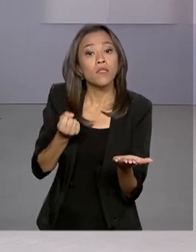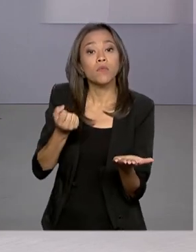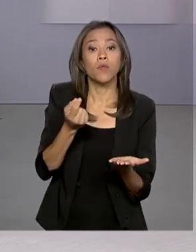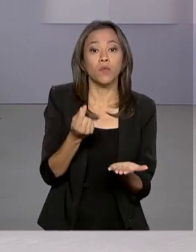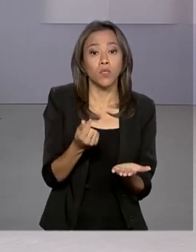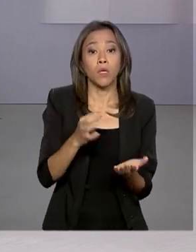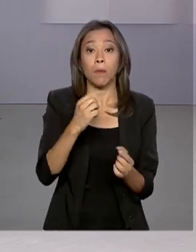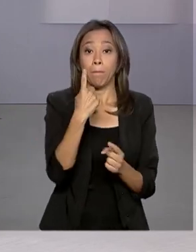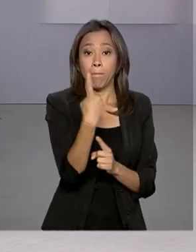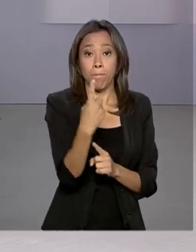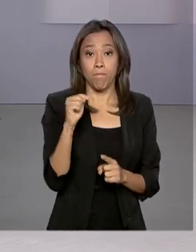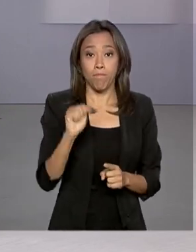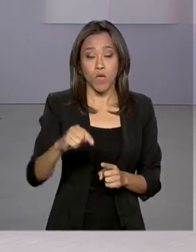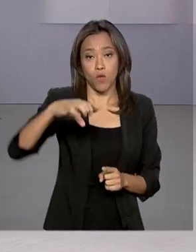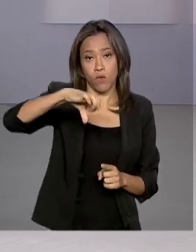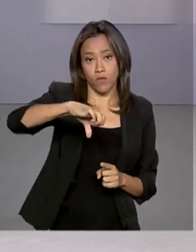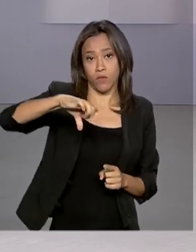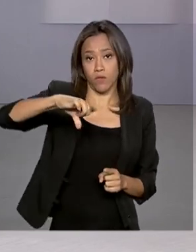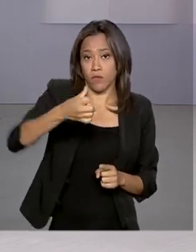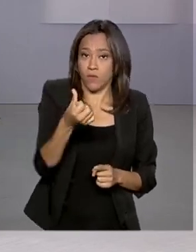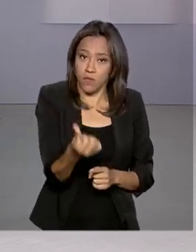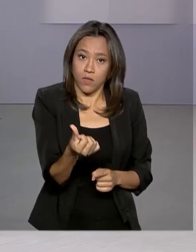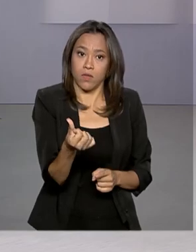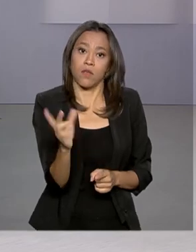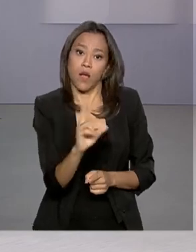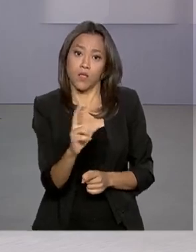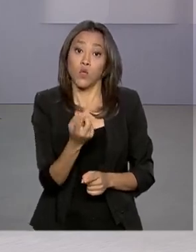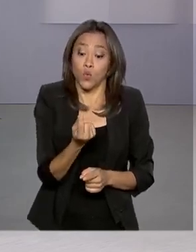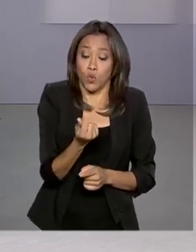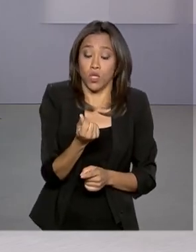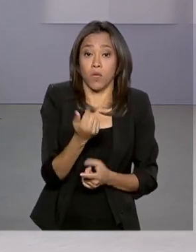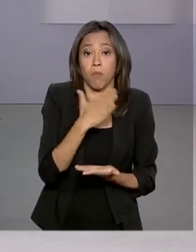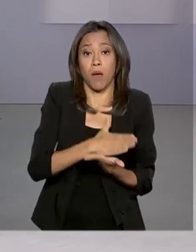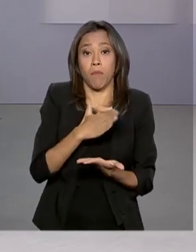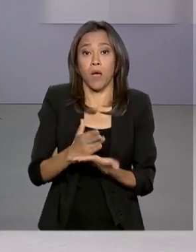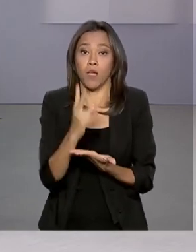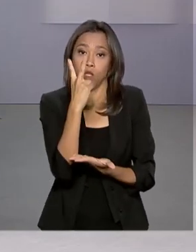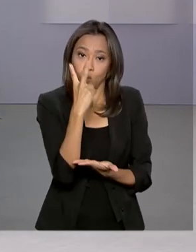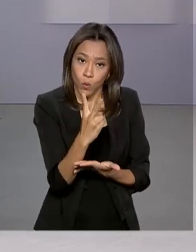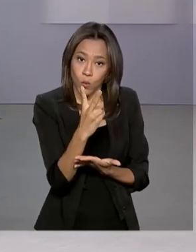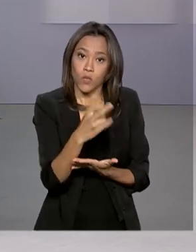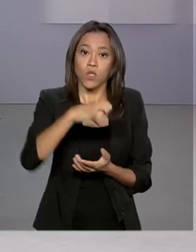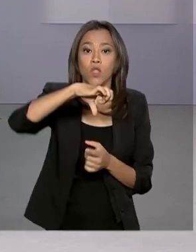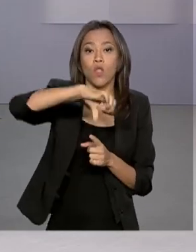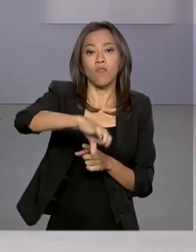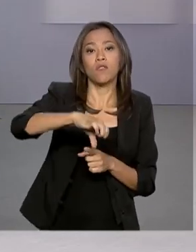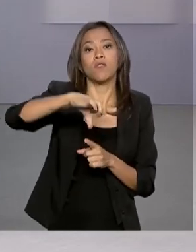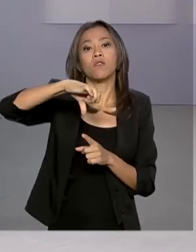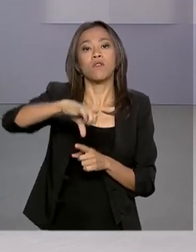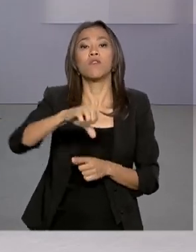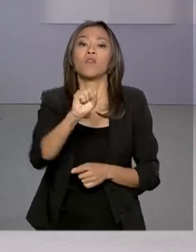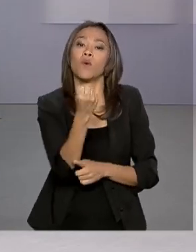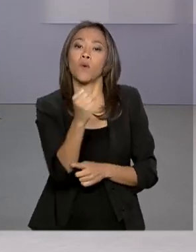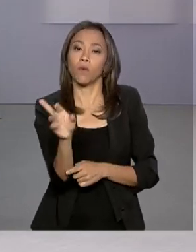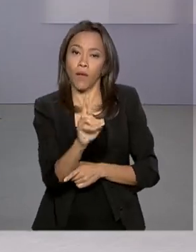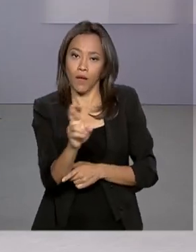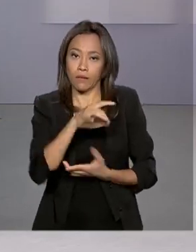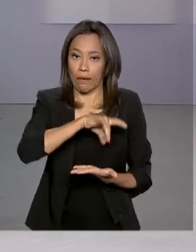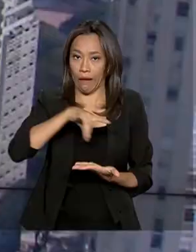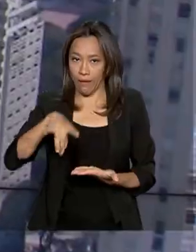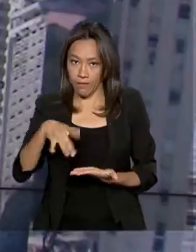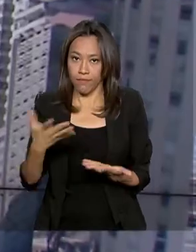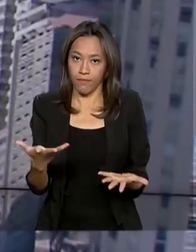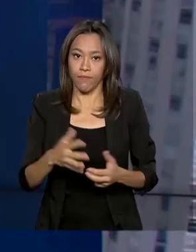de R$.996,00. O dinheiro será pago em duas parcelas de R 998,00 cada.